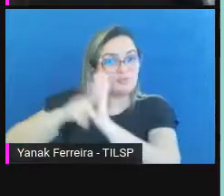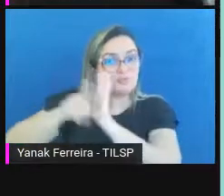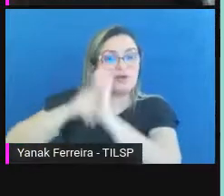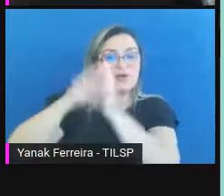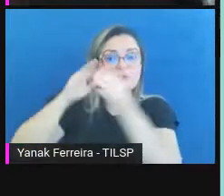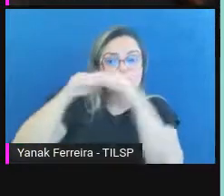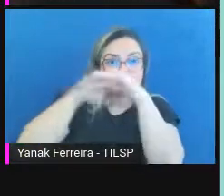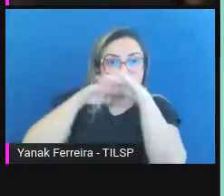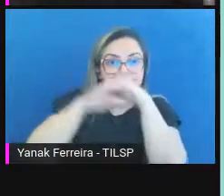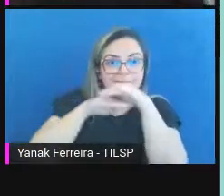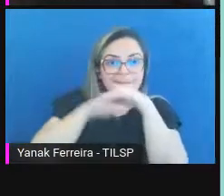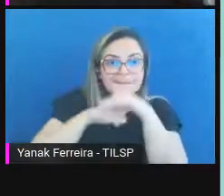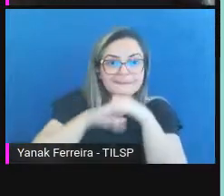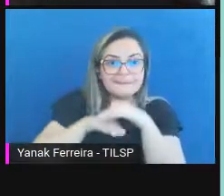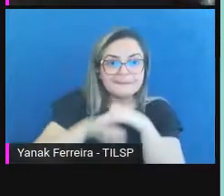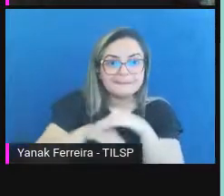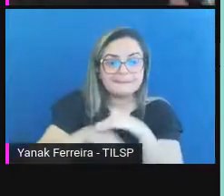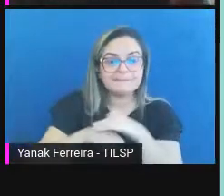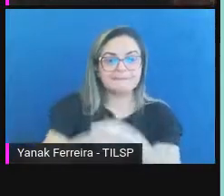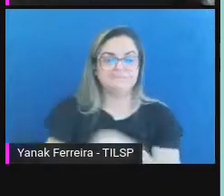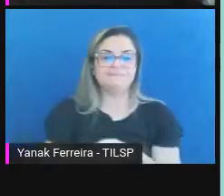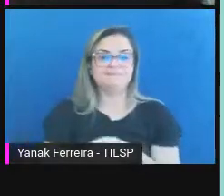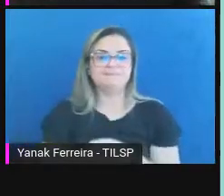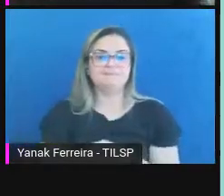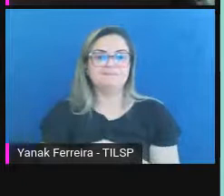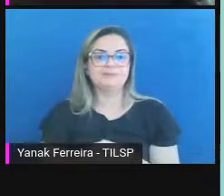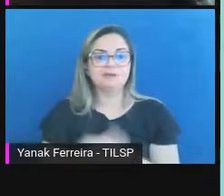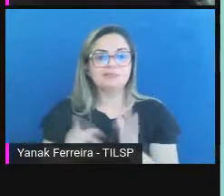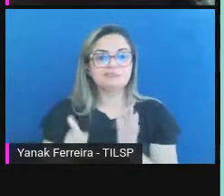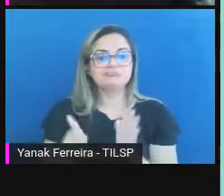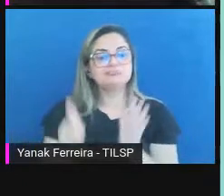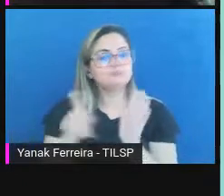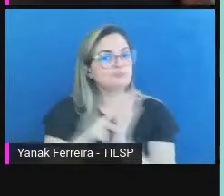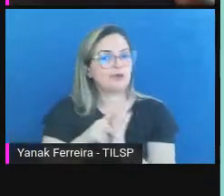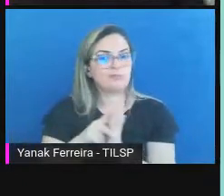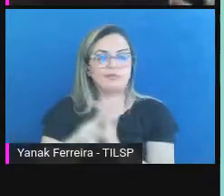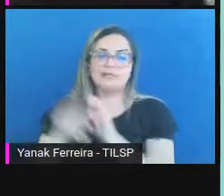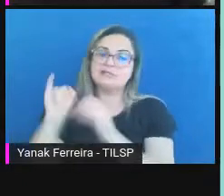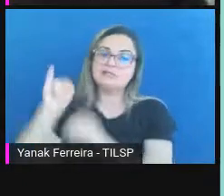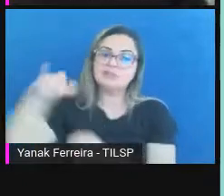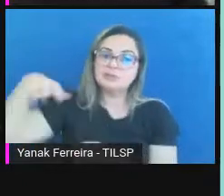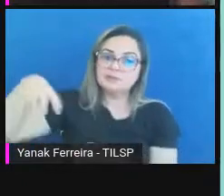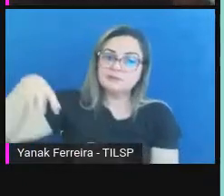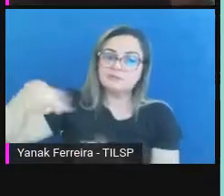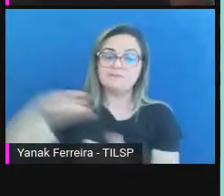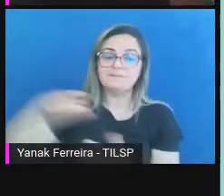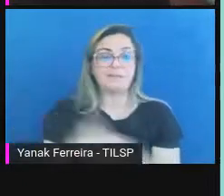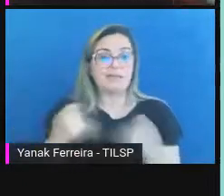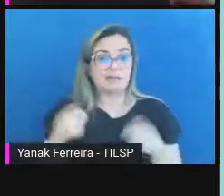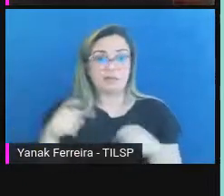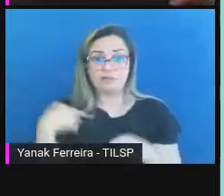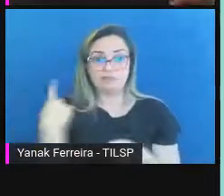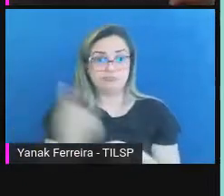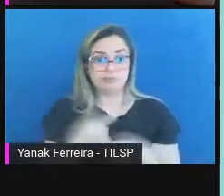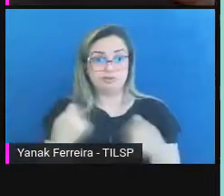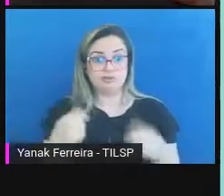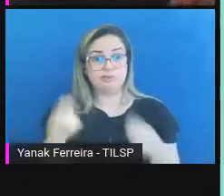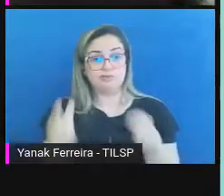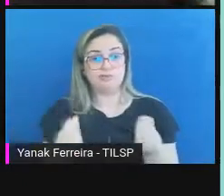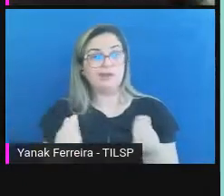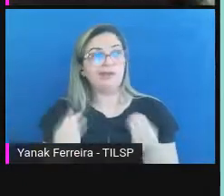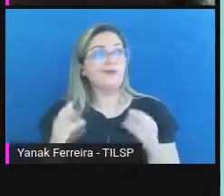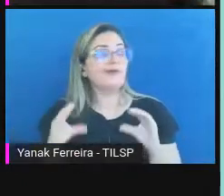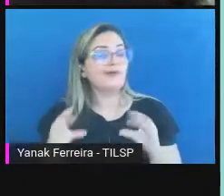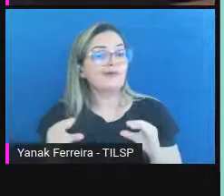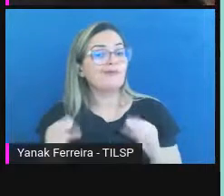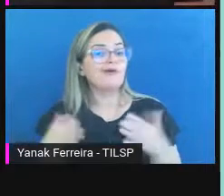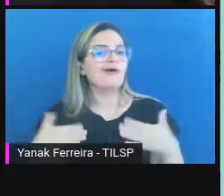conta dessa demanda dos tribunais de justiça das instituições. Algo que a gente tem um conforto e uma